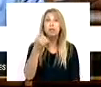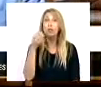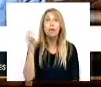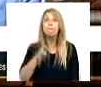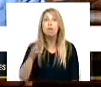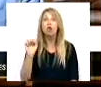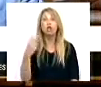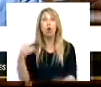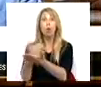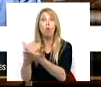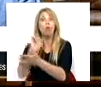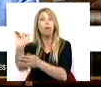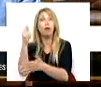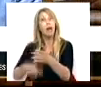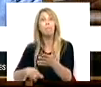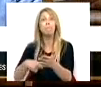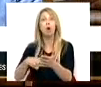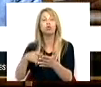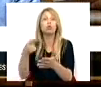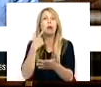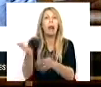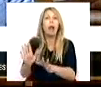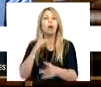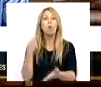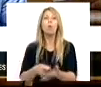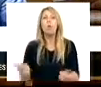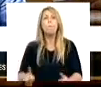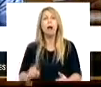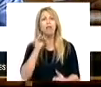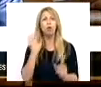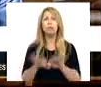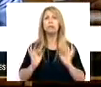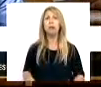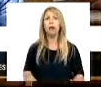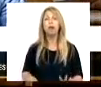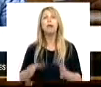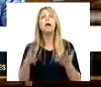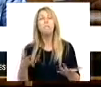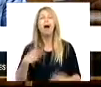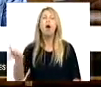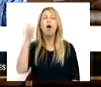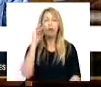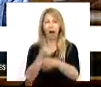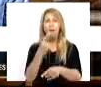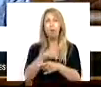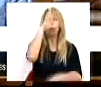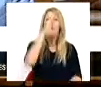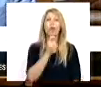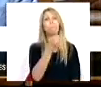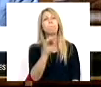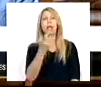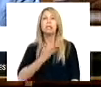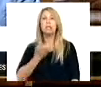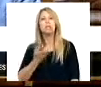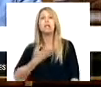opções e é de opções que falamos quando ouvimos o atual governo PSD e a CDS dizer que não há folga para repor salários